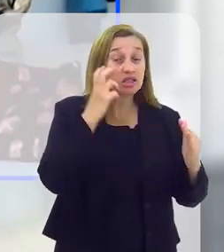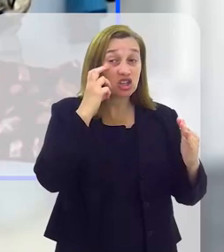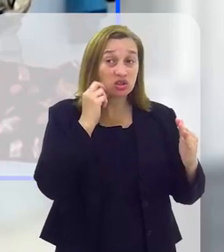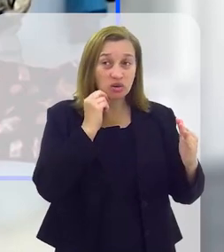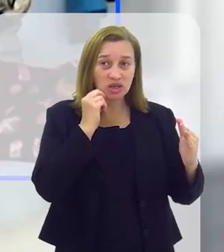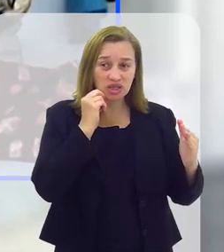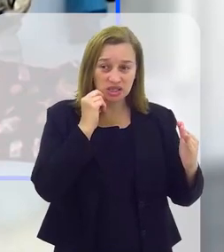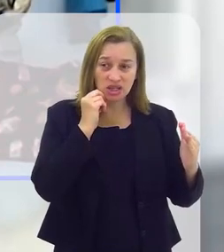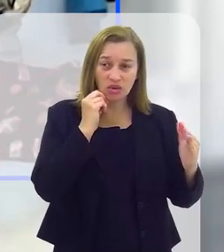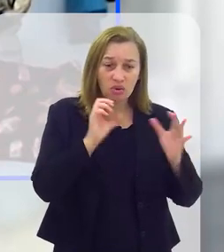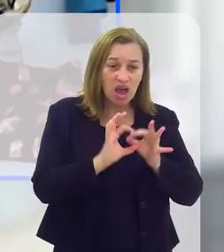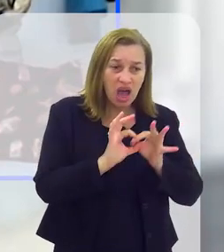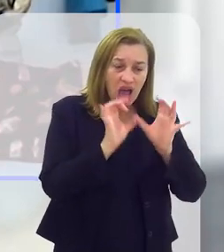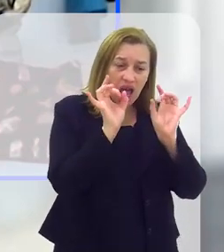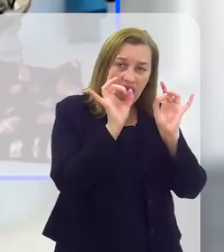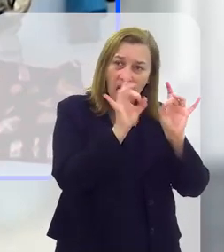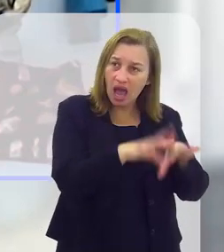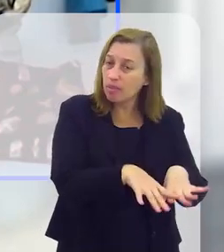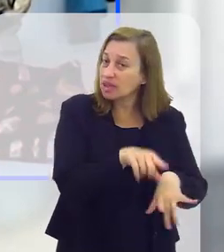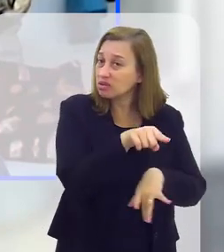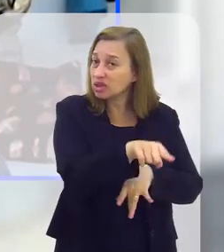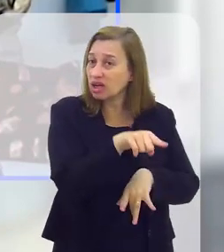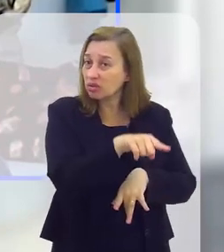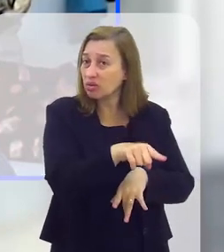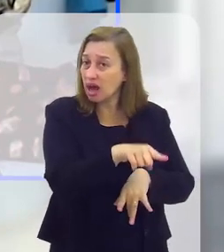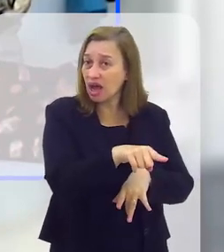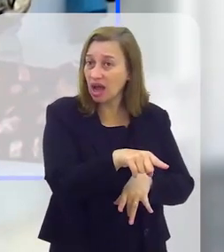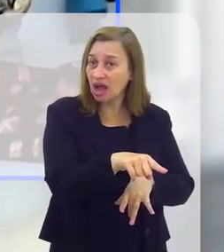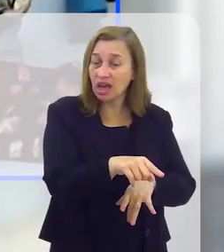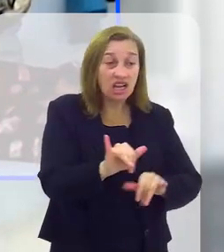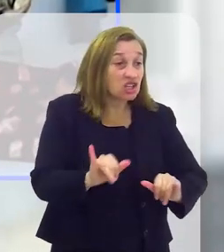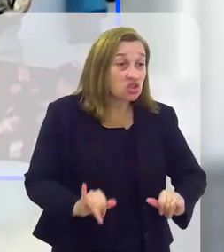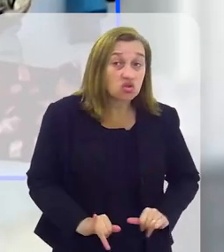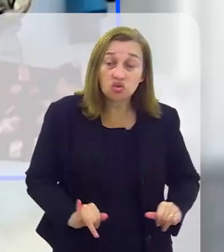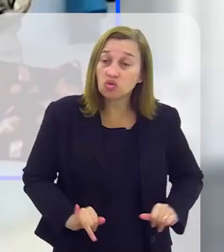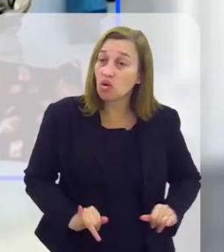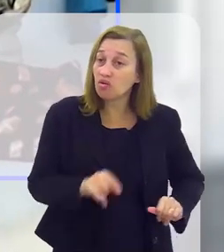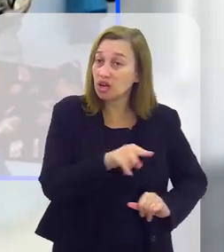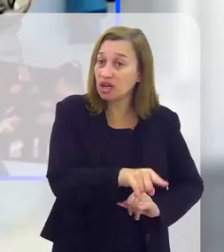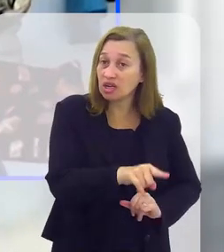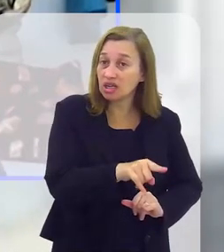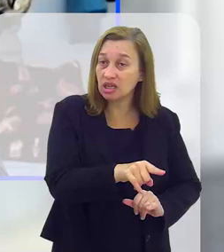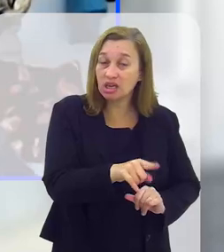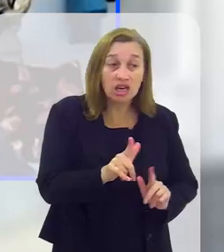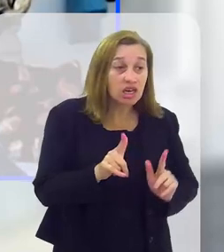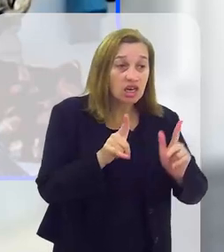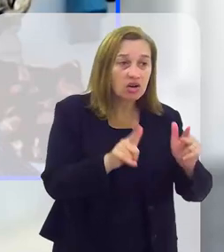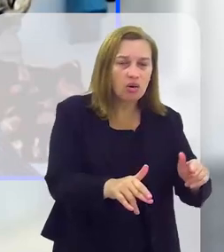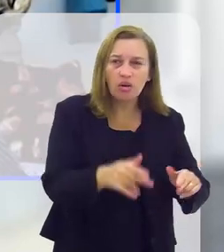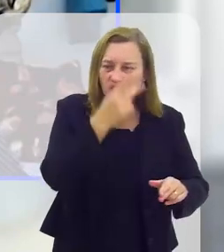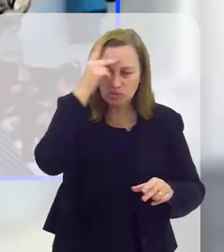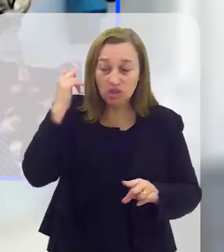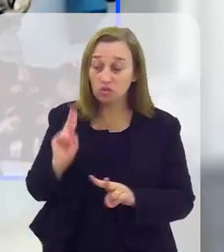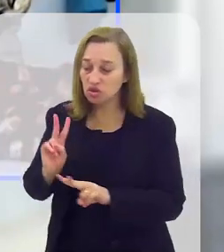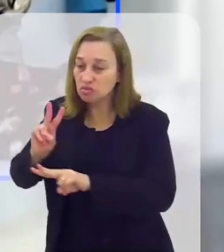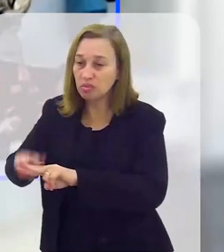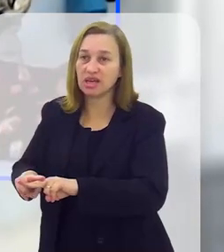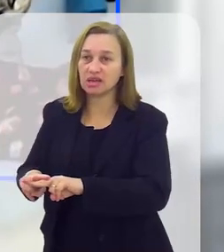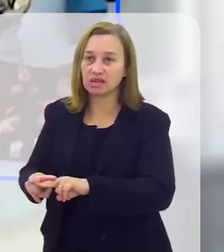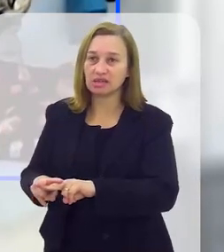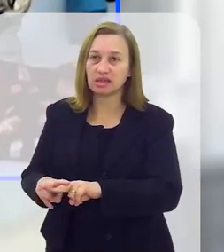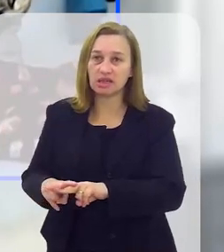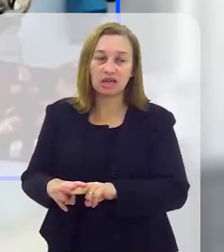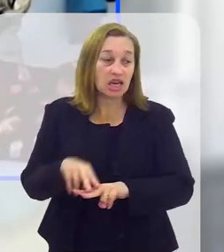as crianças brasileiras sofrem muito nas mãos daqueles que administram os abrigos, porque eles sofrem tanto quanto os